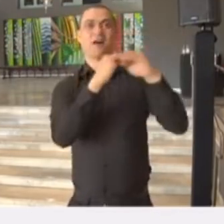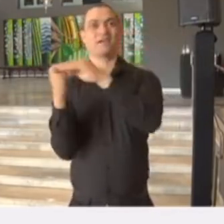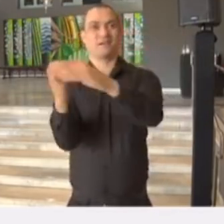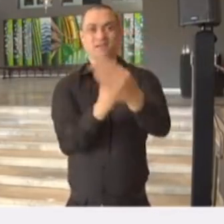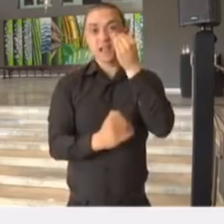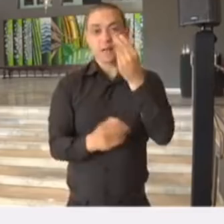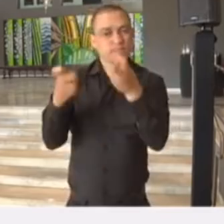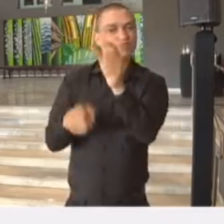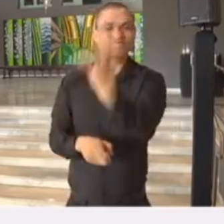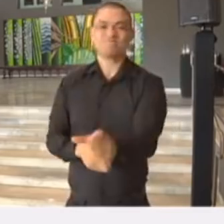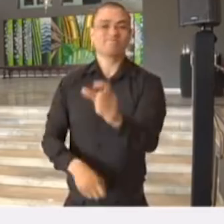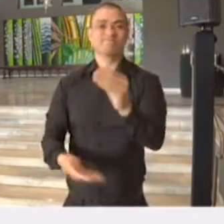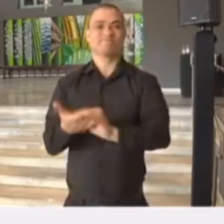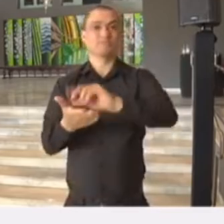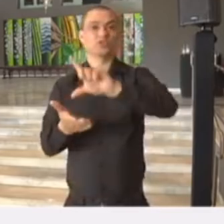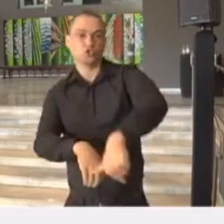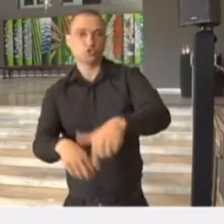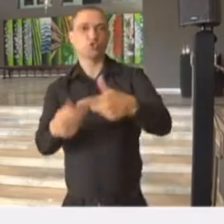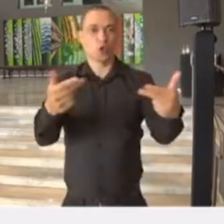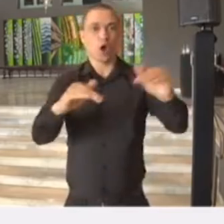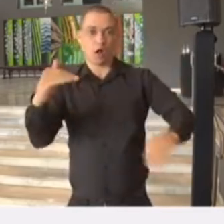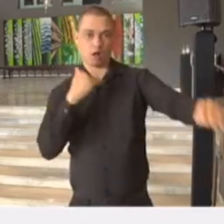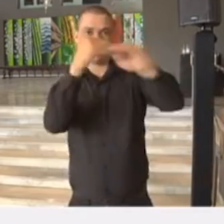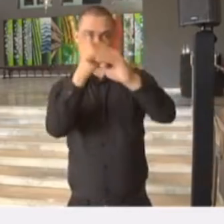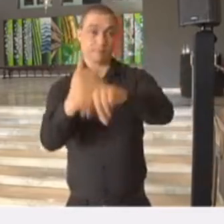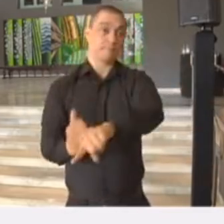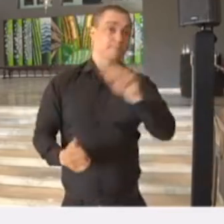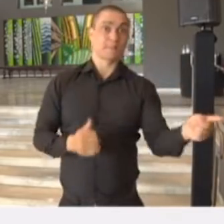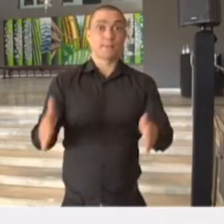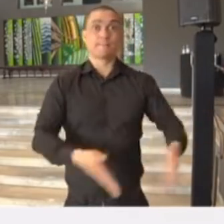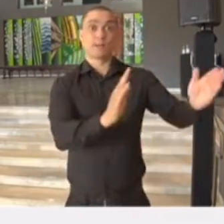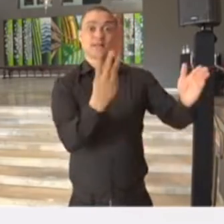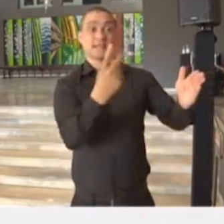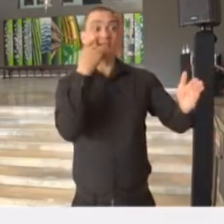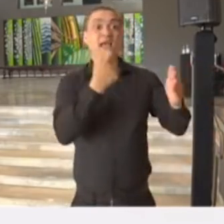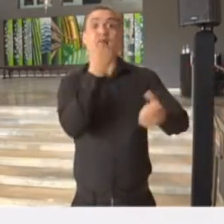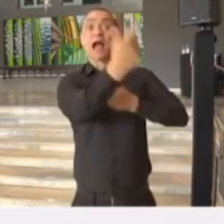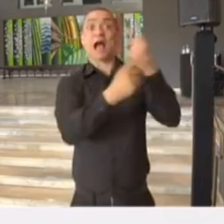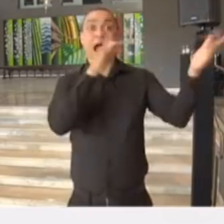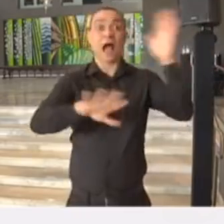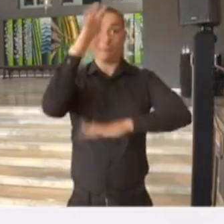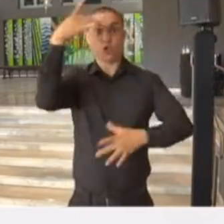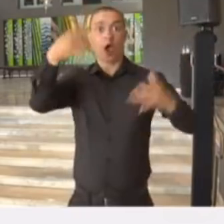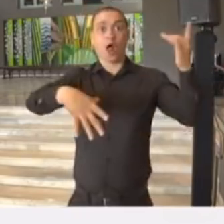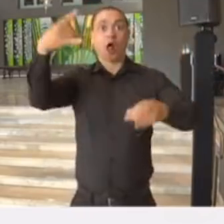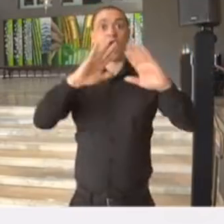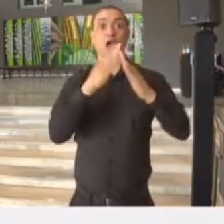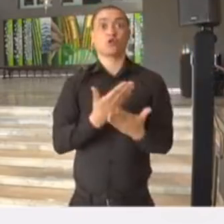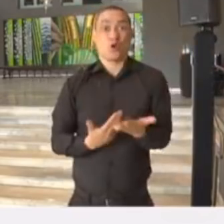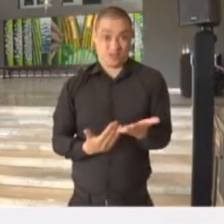desta diagnóstica, avaliação diagnóstica que nós faremos. Três, prevenção do abandono e elevação escolar, que é uma das coisas que mais nos preocupa